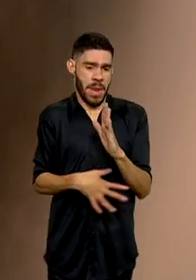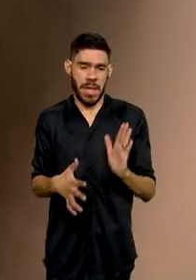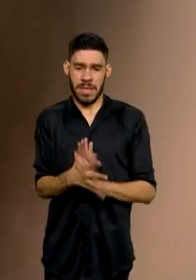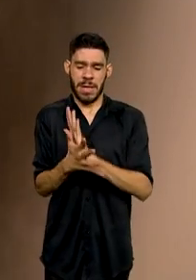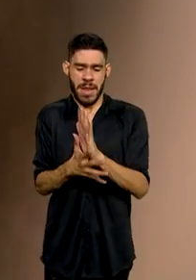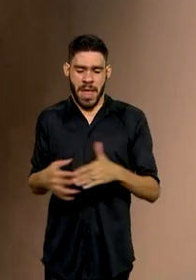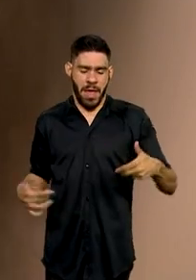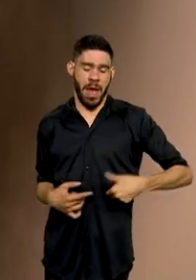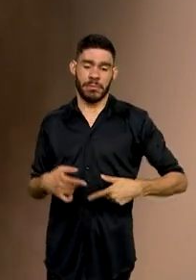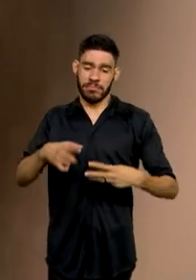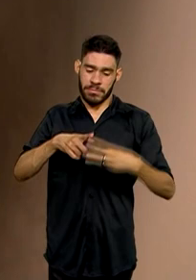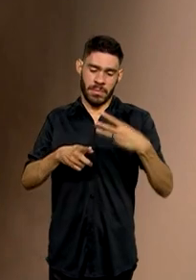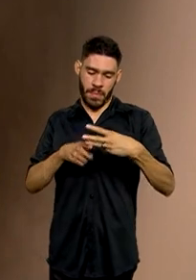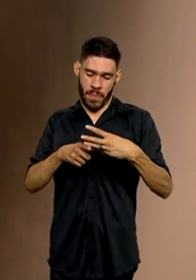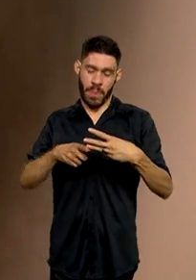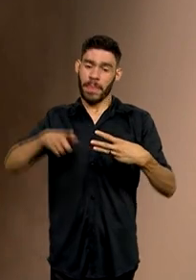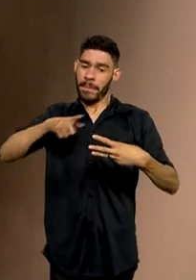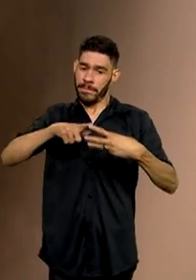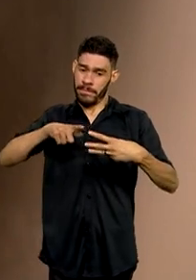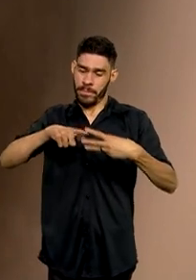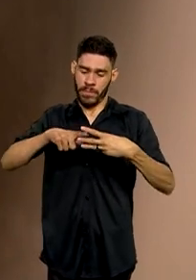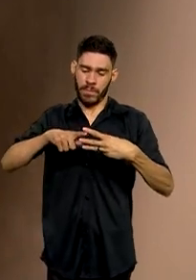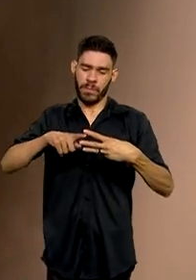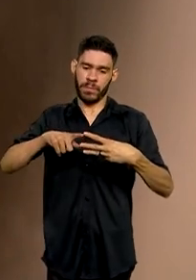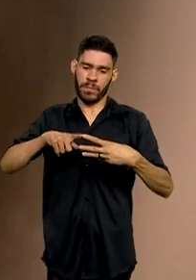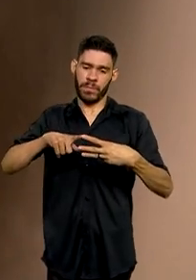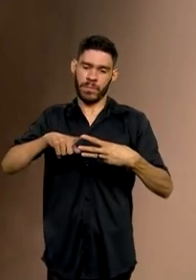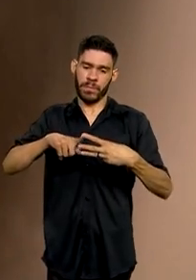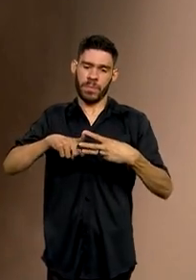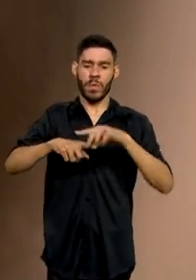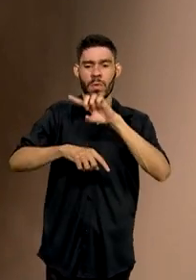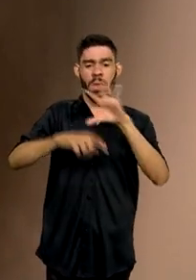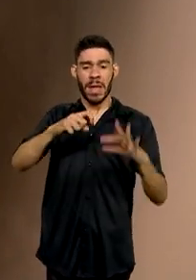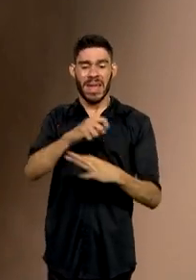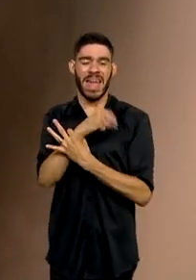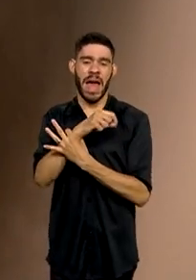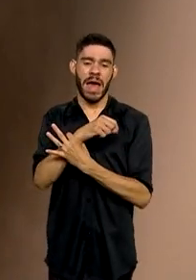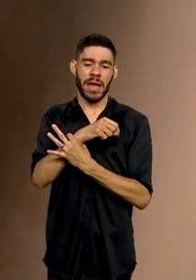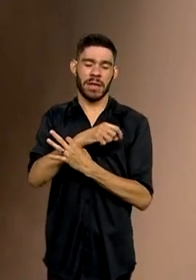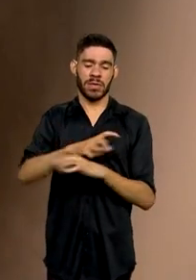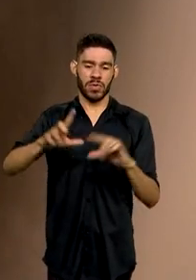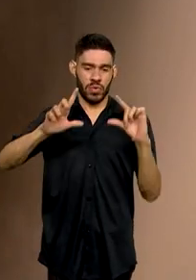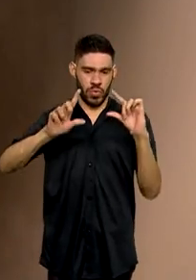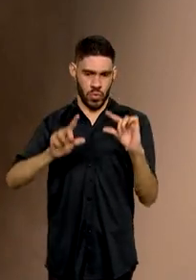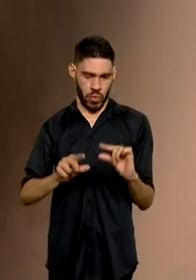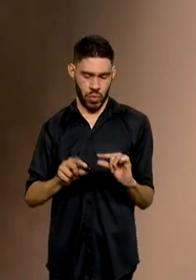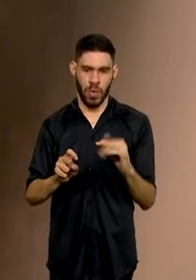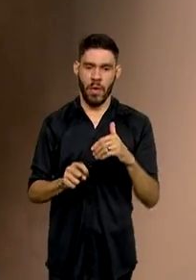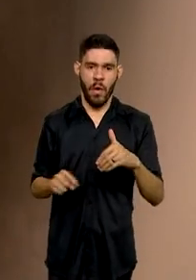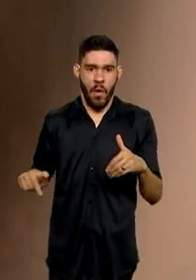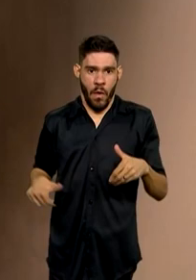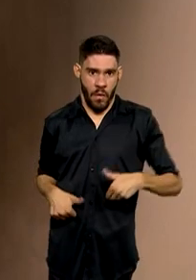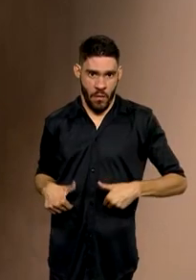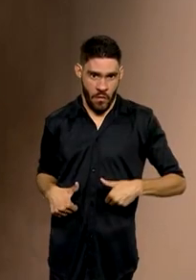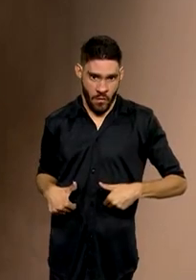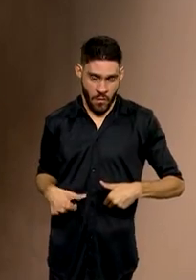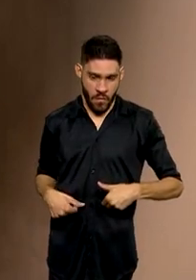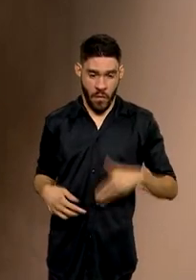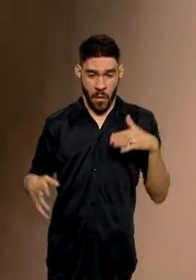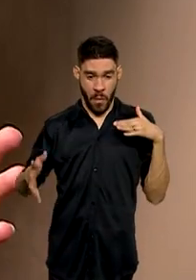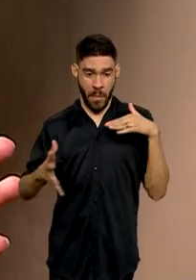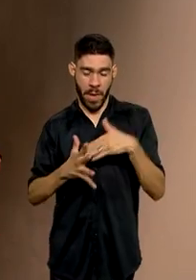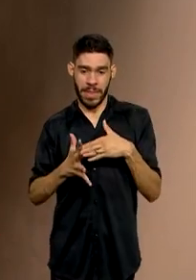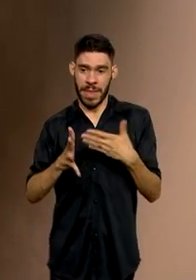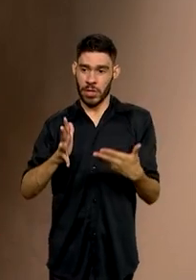colunas importantes. A primeira delas é garantir a redução da fome até